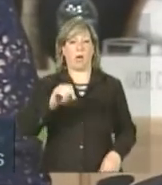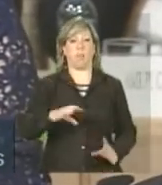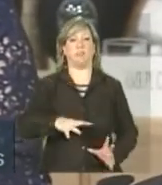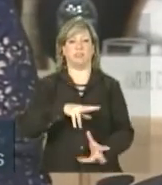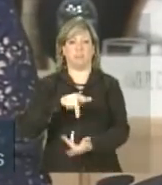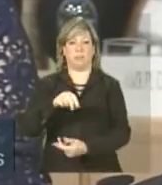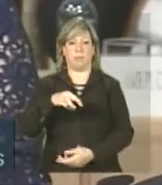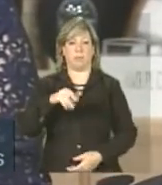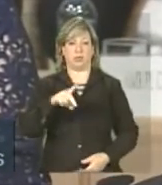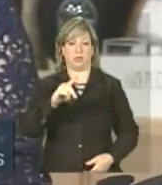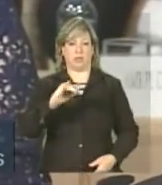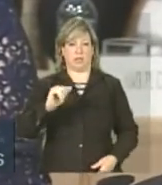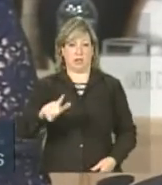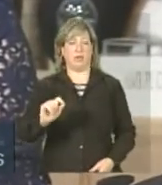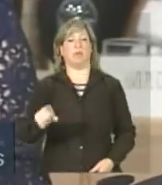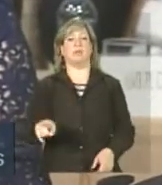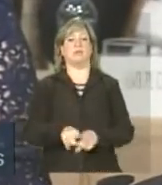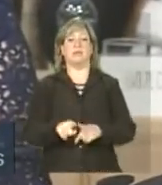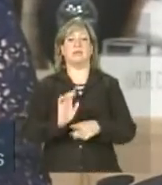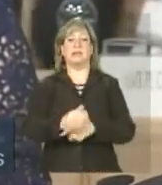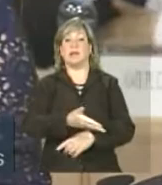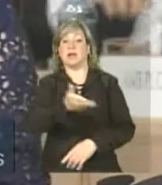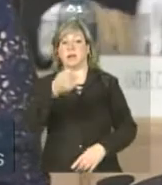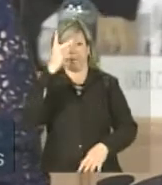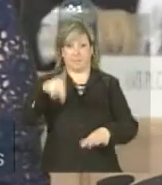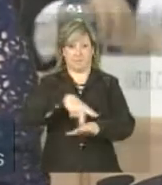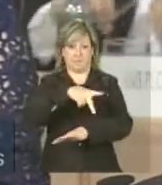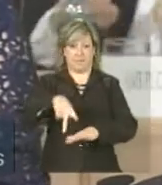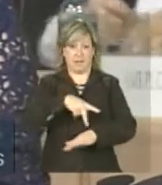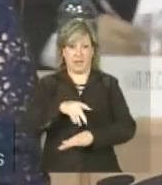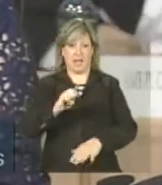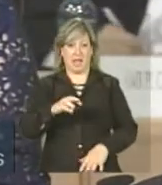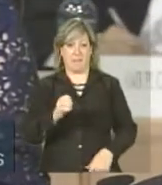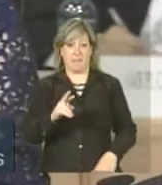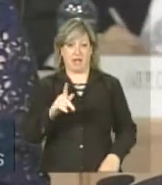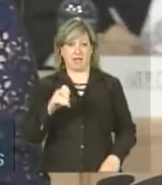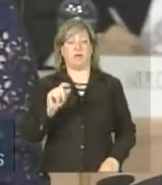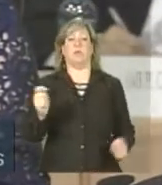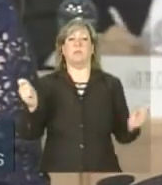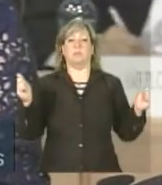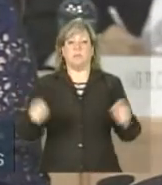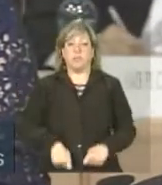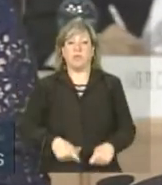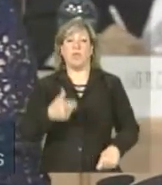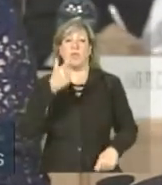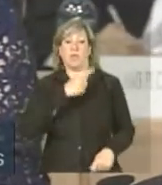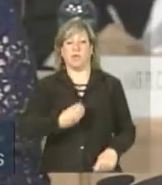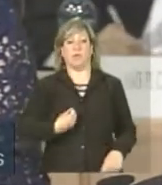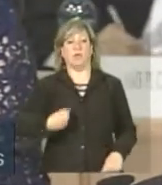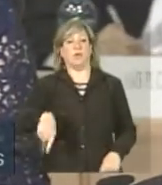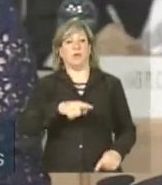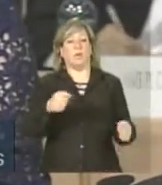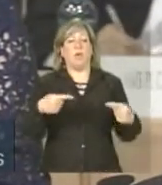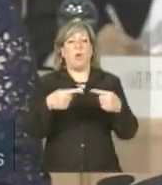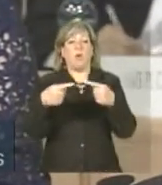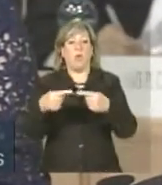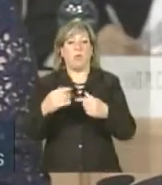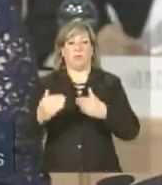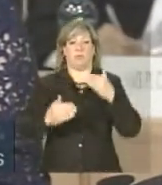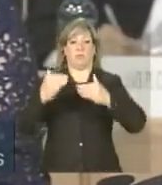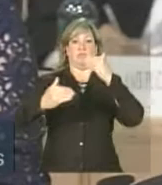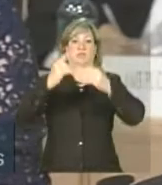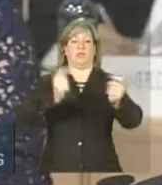conferindo aos países emergentes um poder de voto equivalente a seu peso crescente na